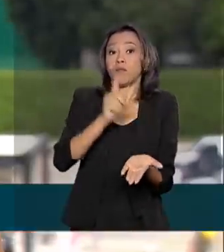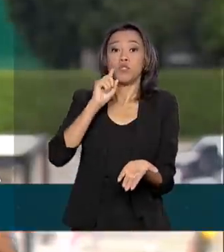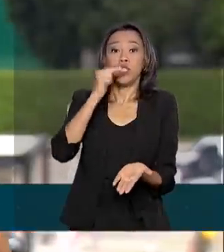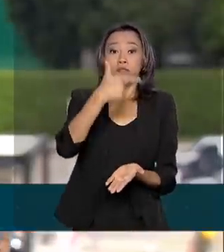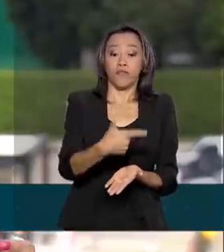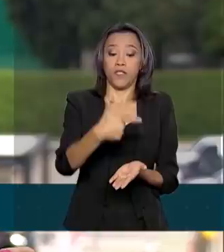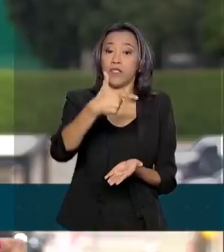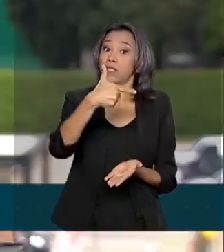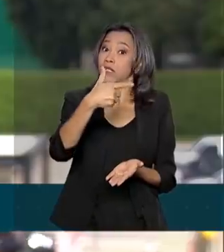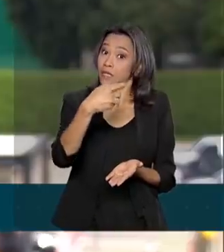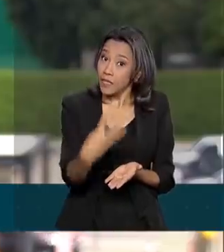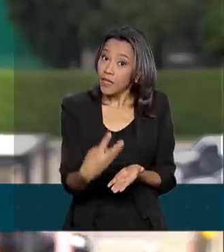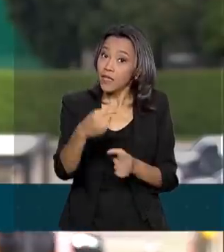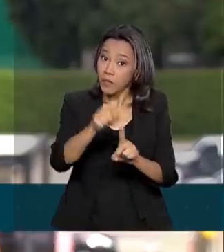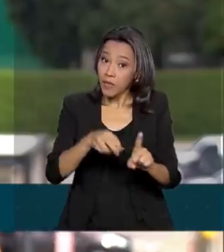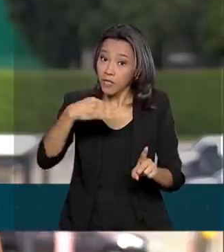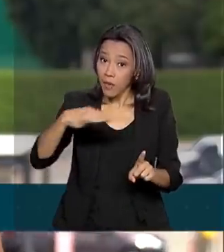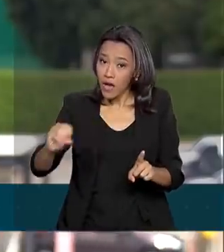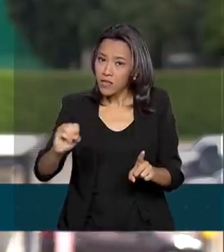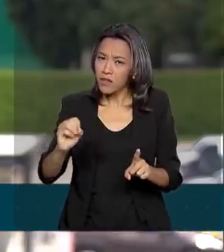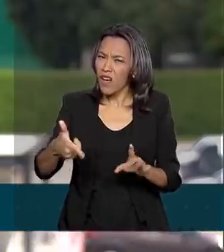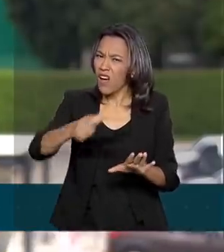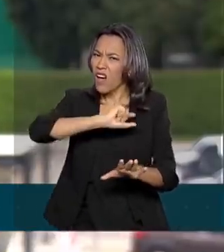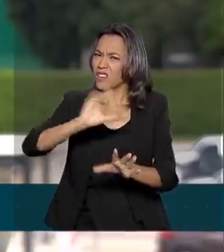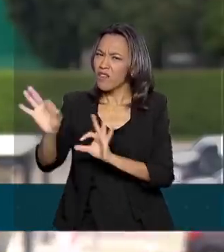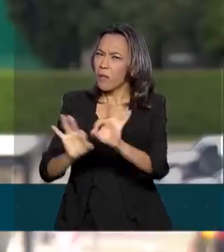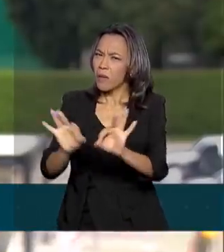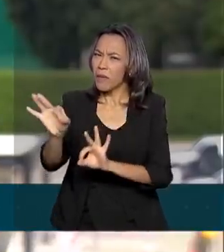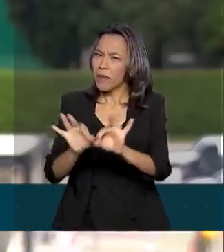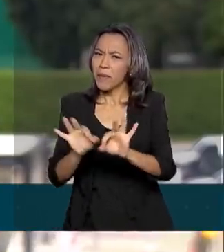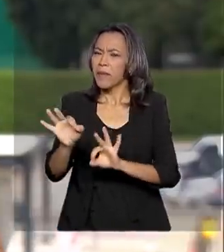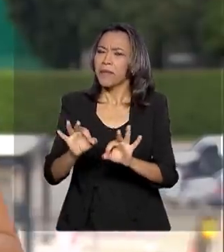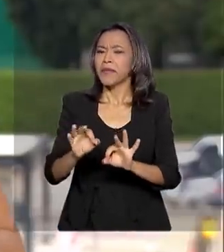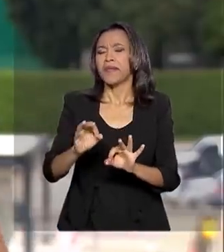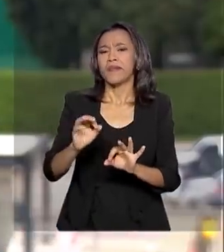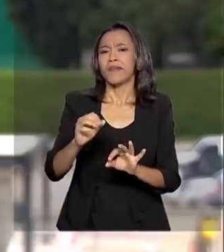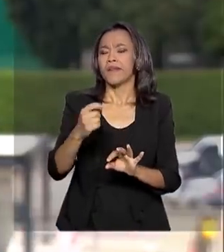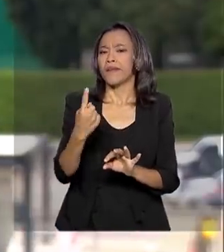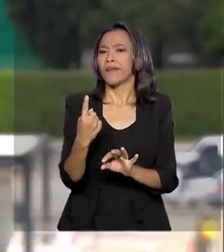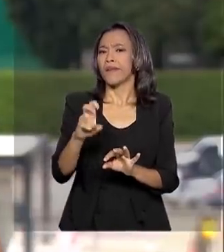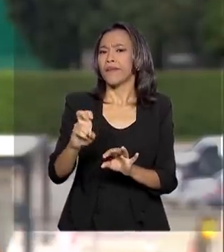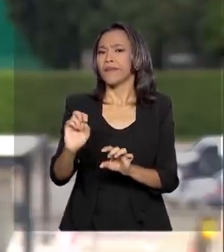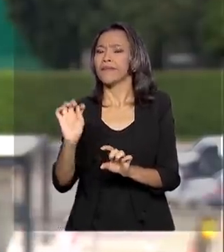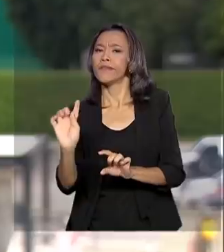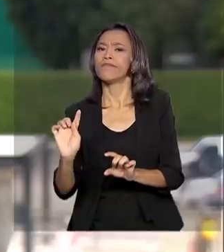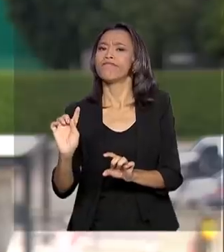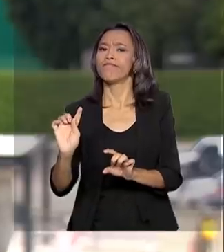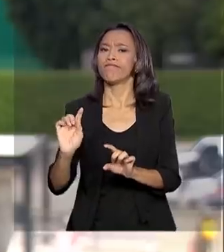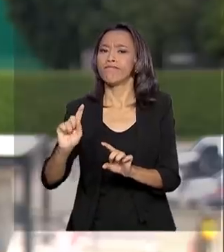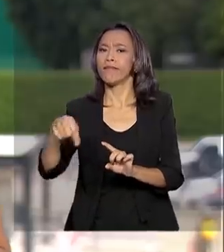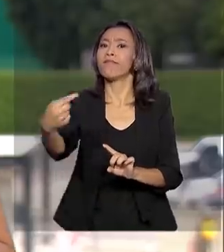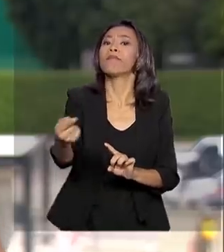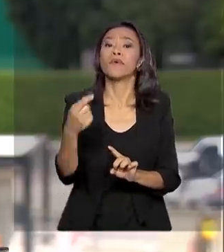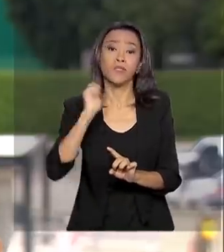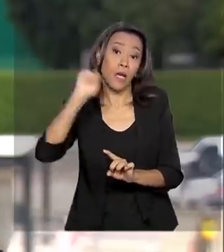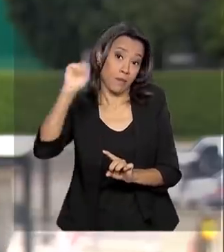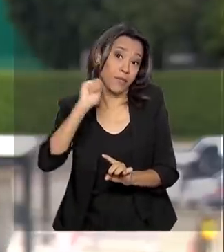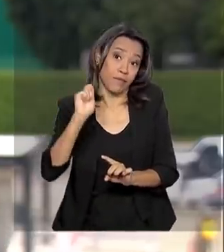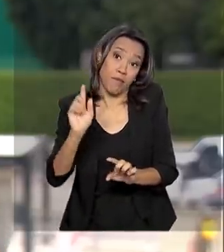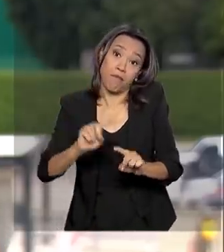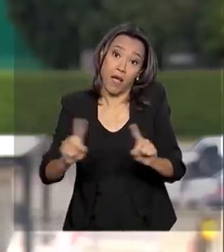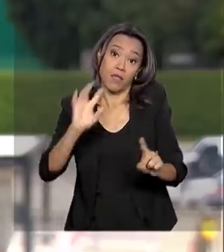de março. A previsão inicial era começar a imunização ali por volta da segunda quinzena de abril. A preferência de atendimento é para